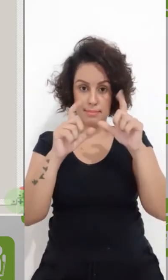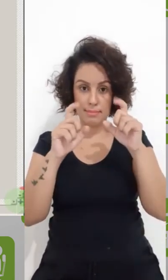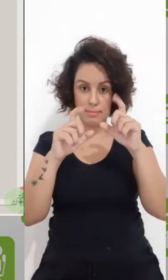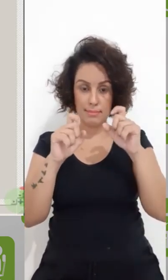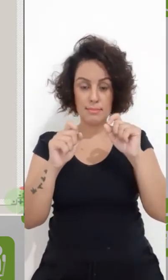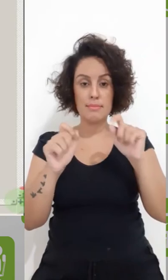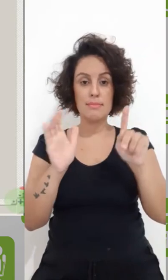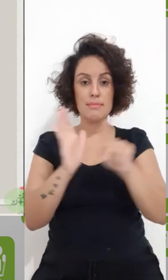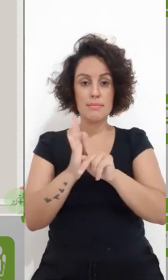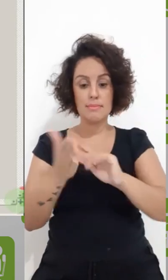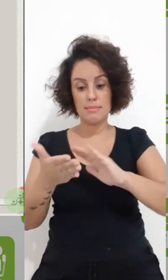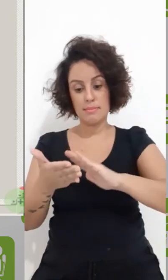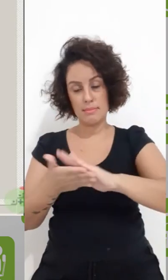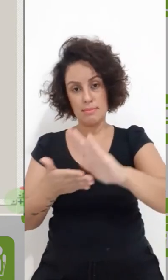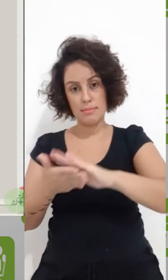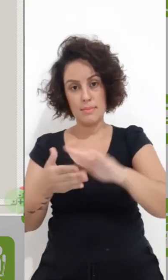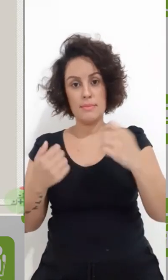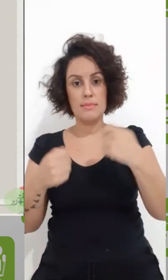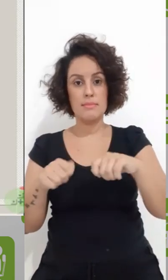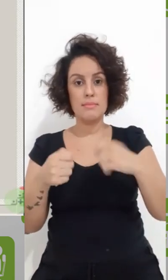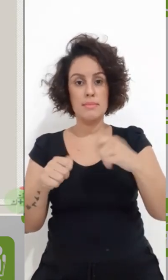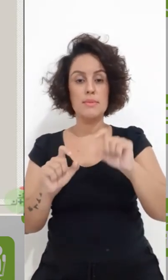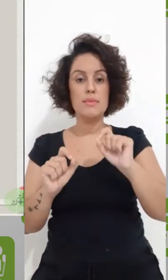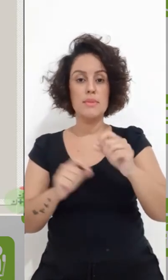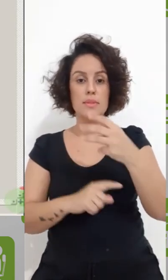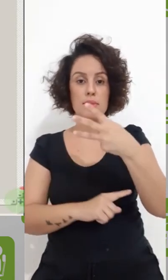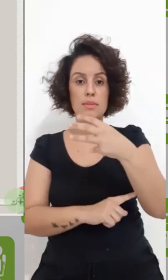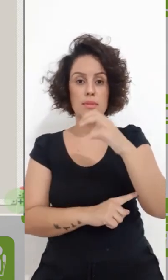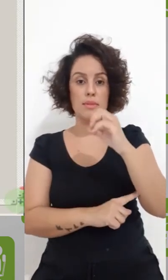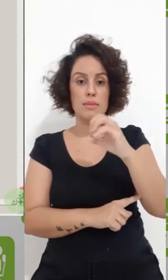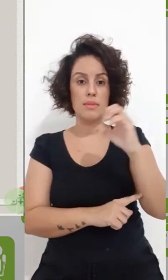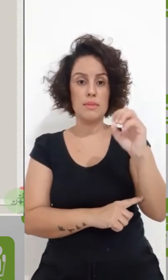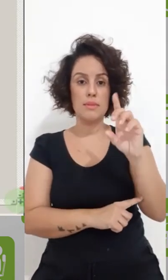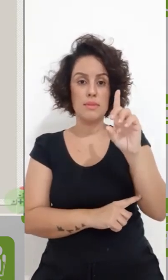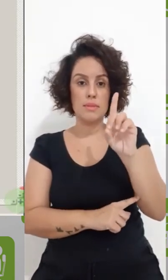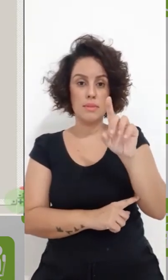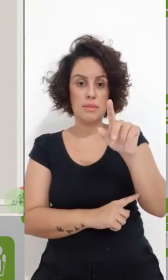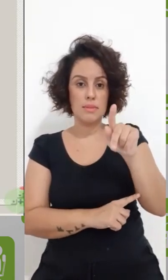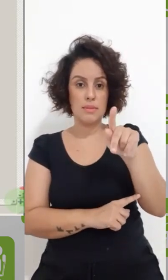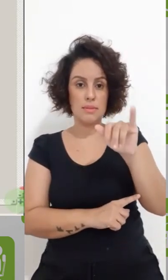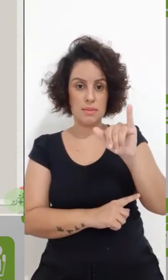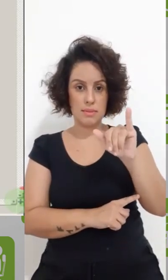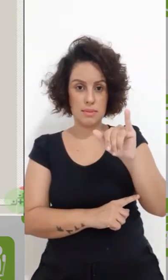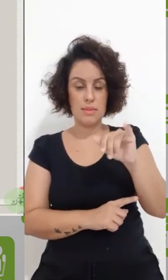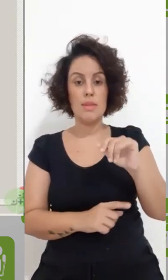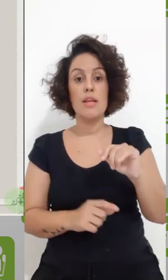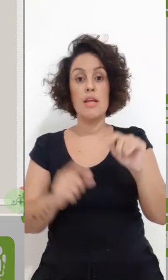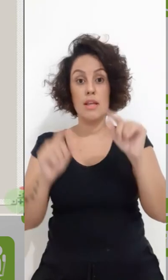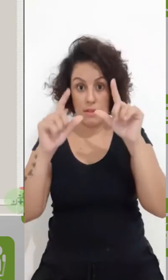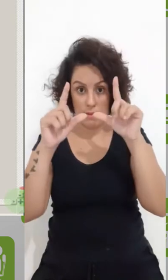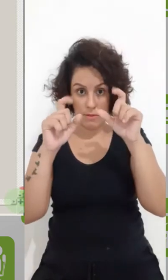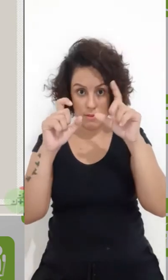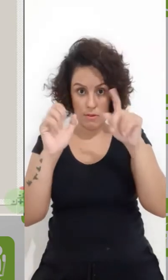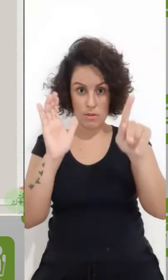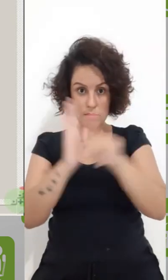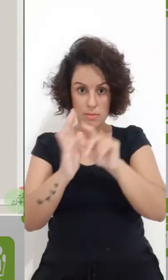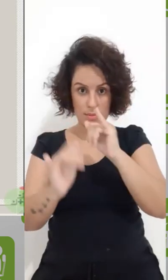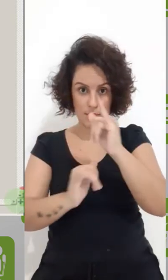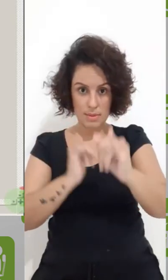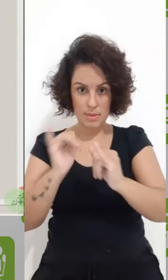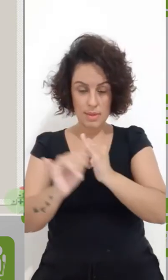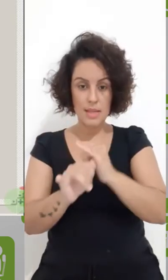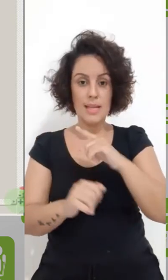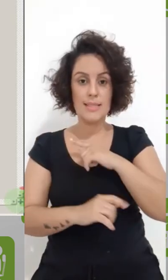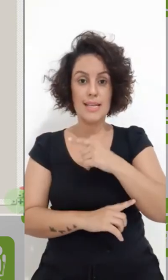impressão, normalmente, ela precisa de ter 300 dpi. E as fotos da web, elas aceitam no